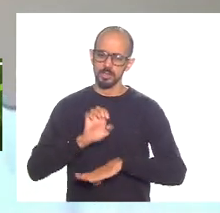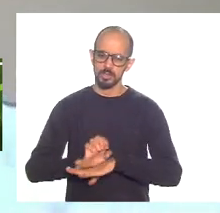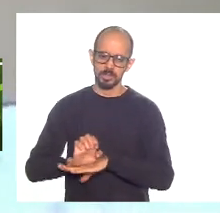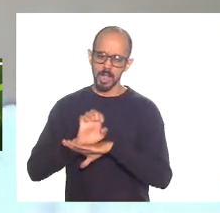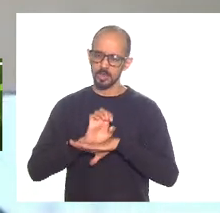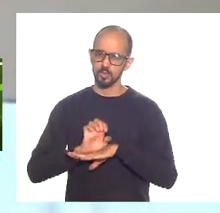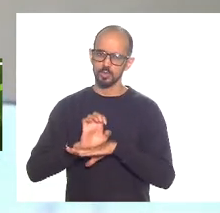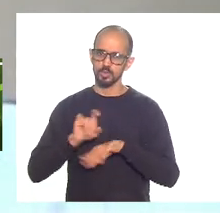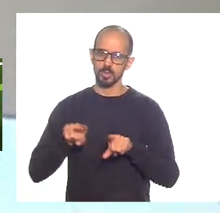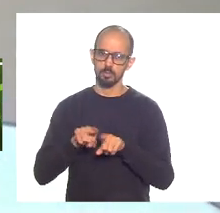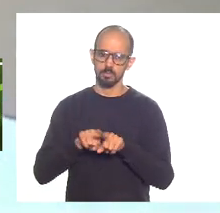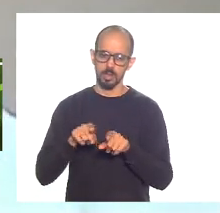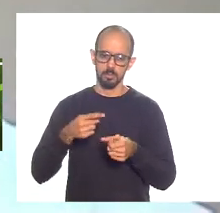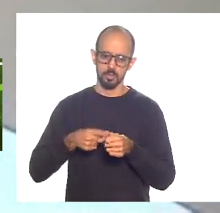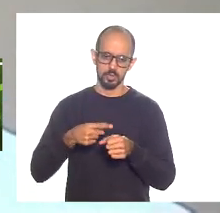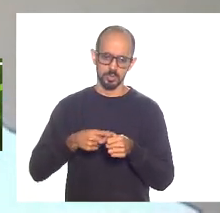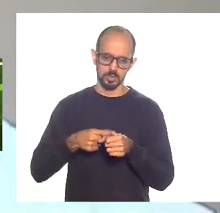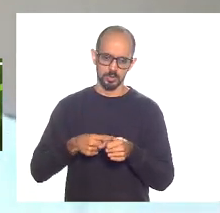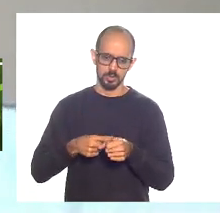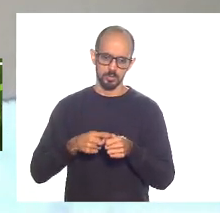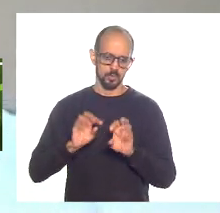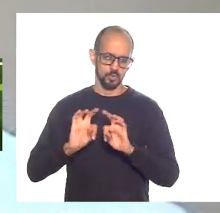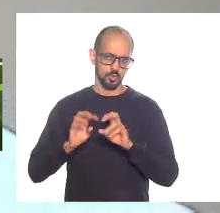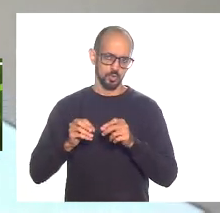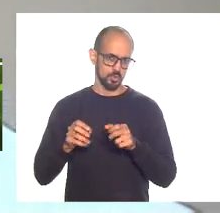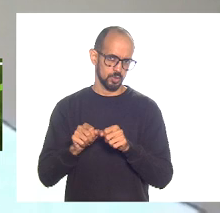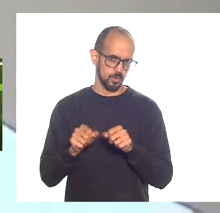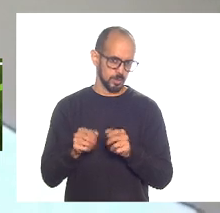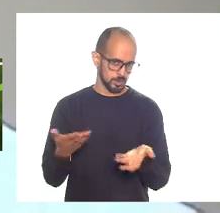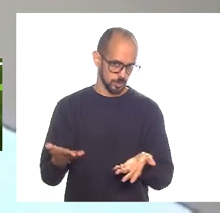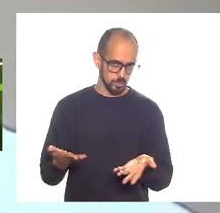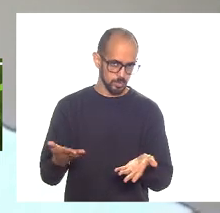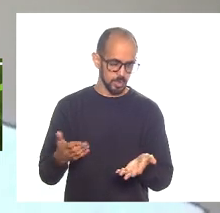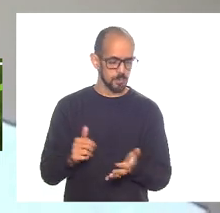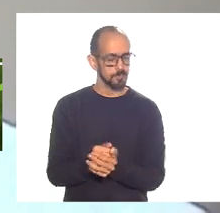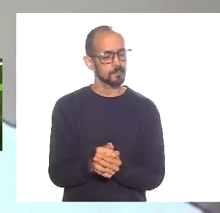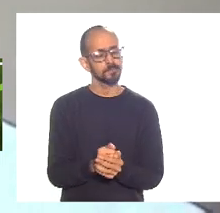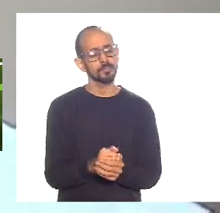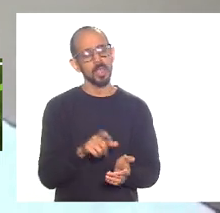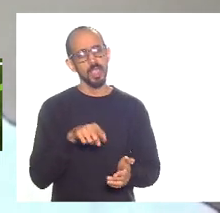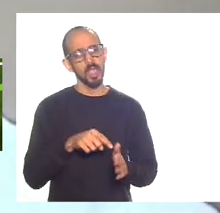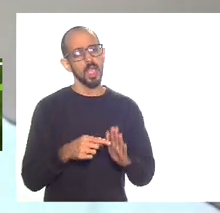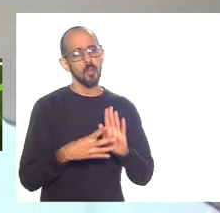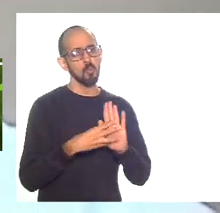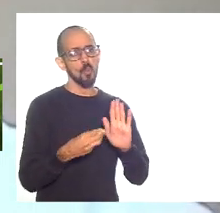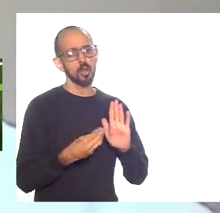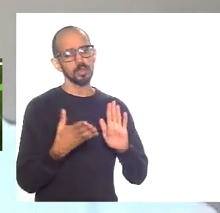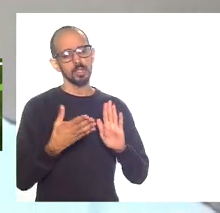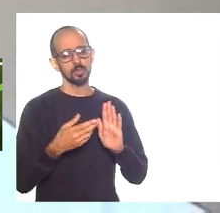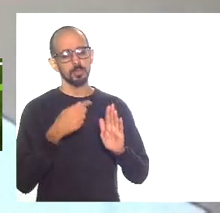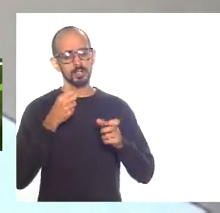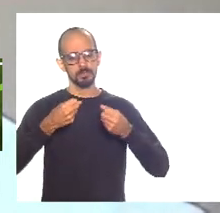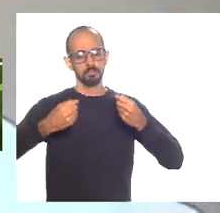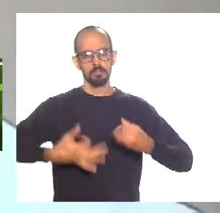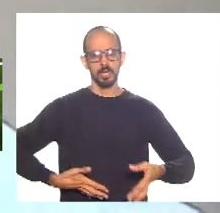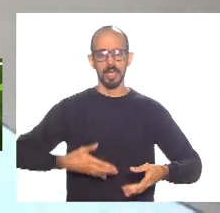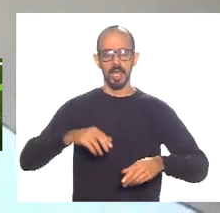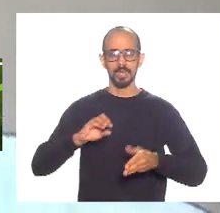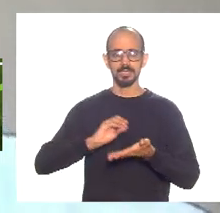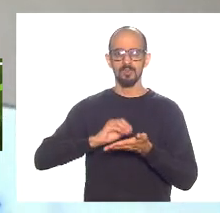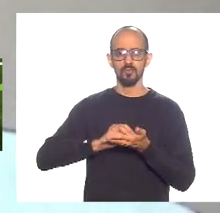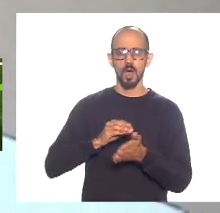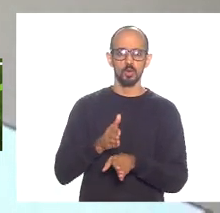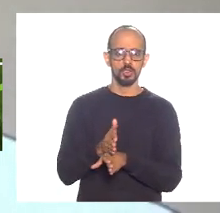aliás o exemplo do que arrecada e do que devolve é um dos melhores exemplos para falar desse desequilíbrio